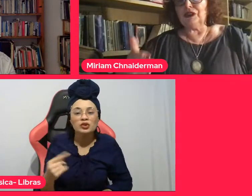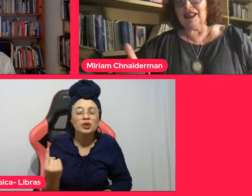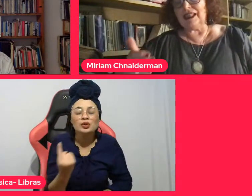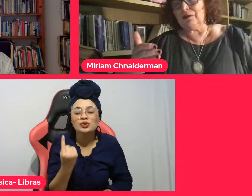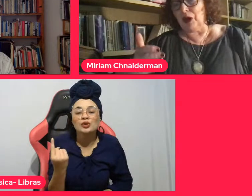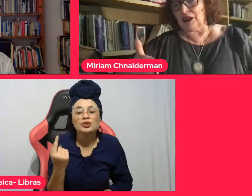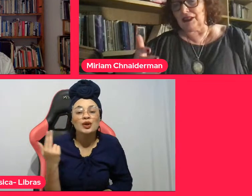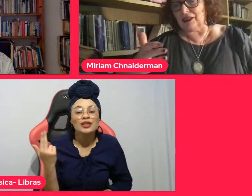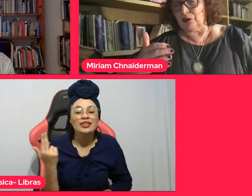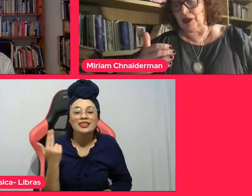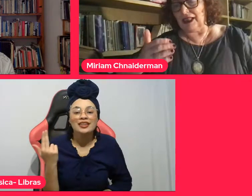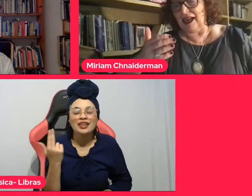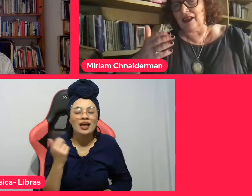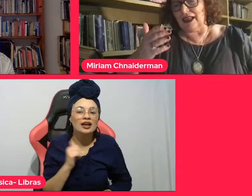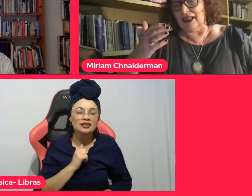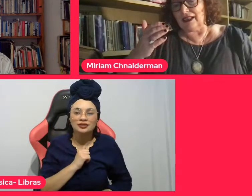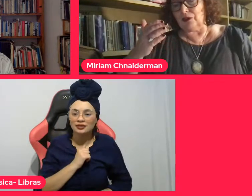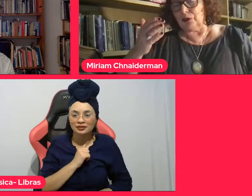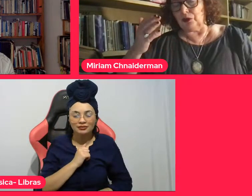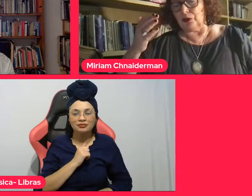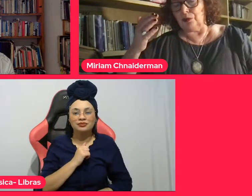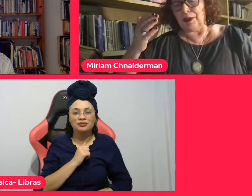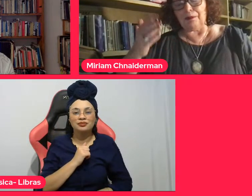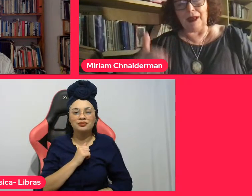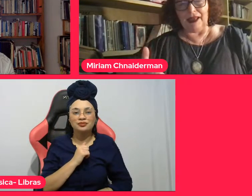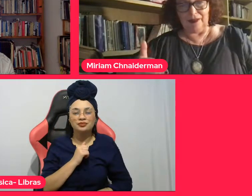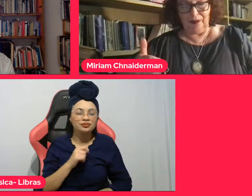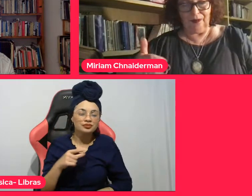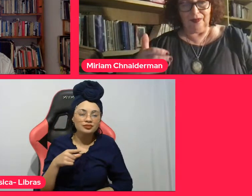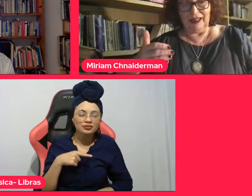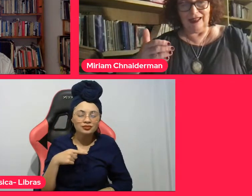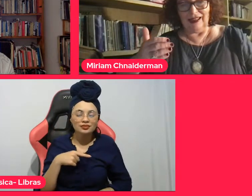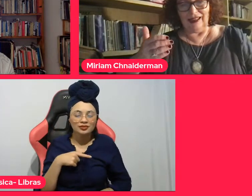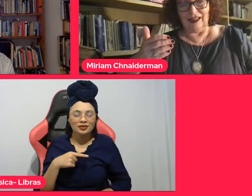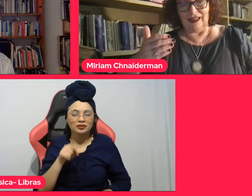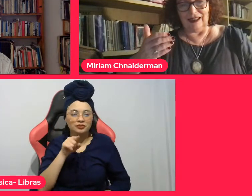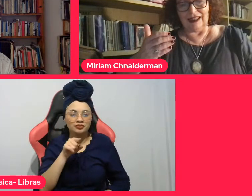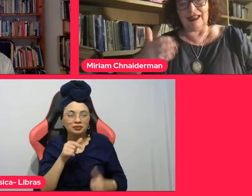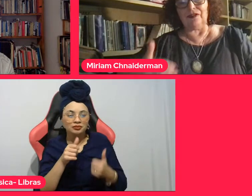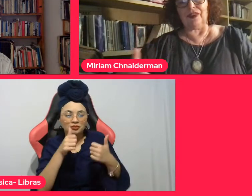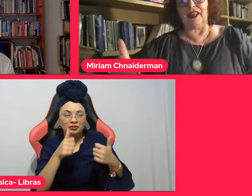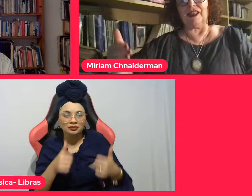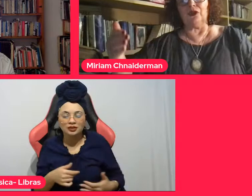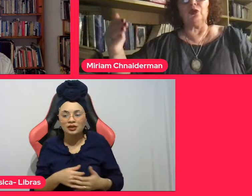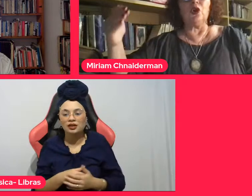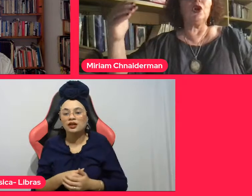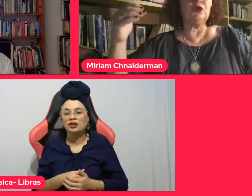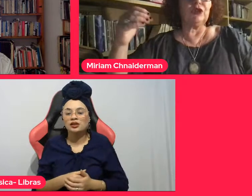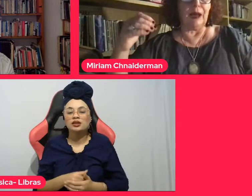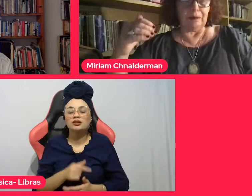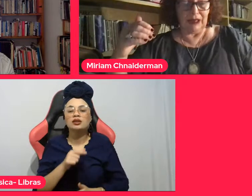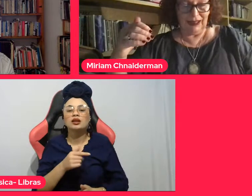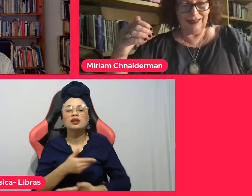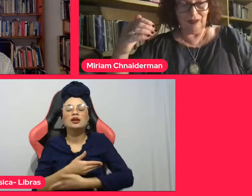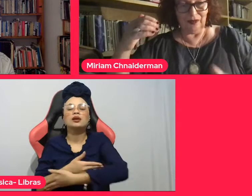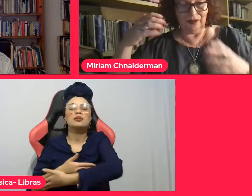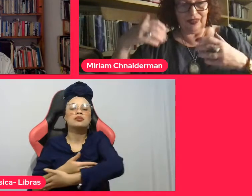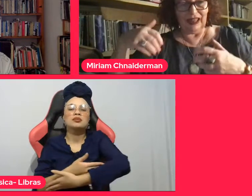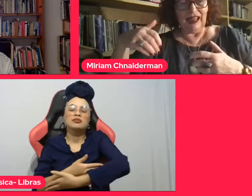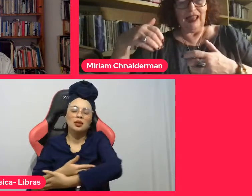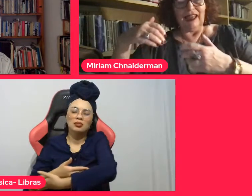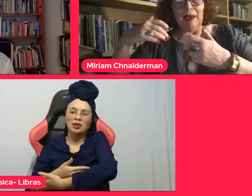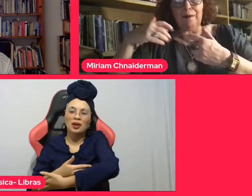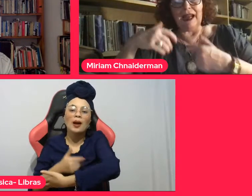onde ele mostra como o bebê se vê no olho da mãe